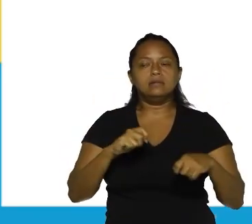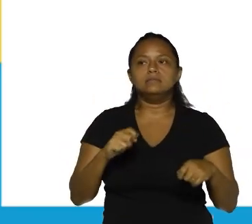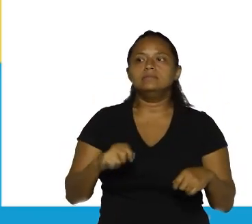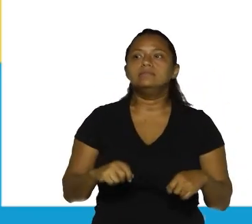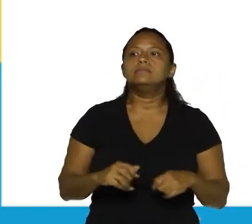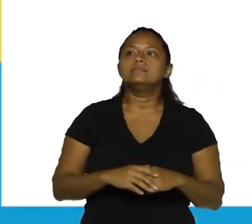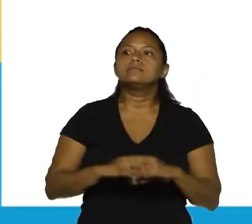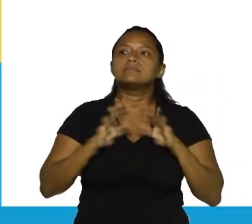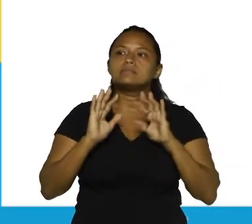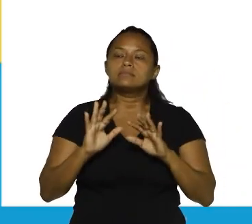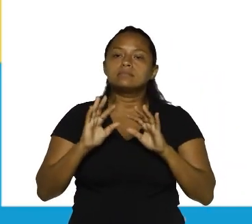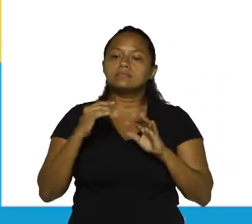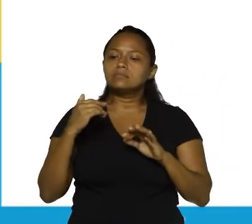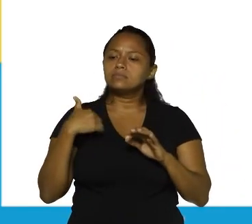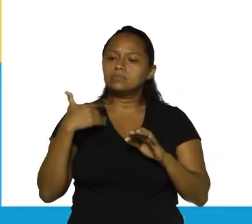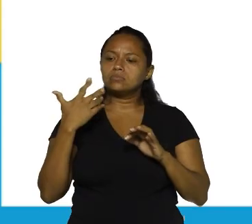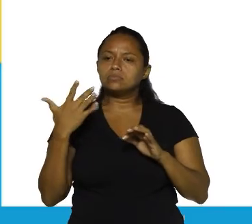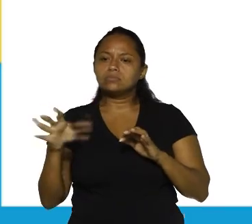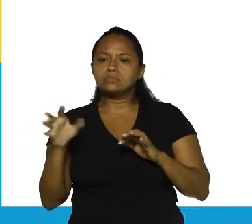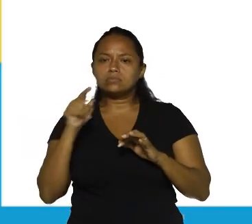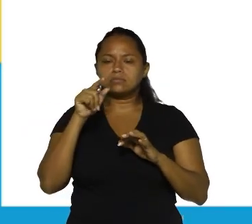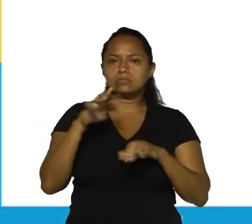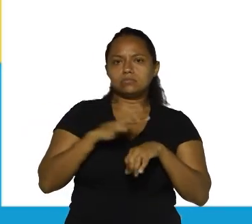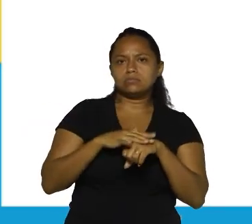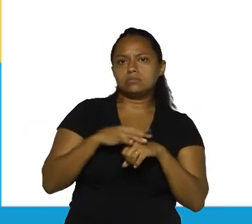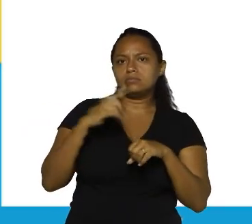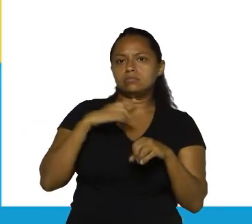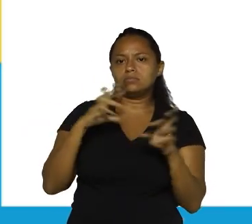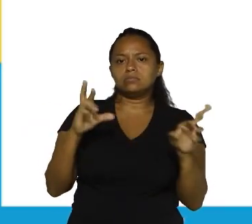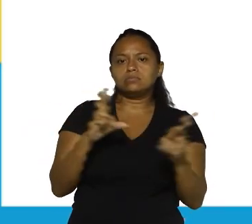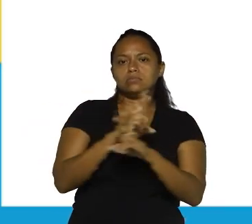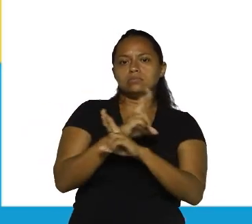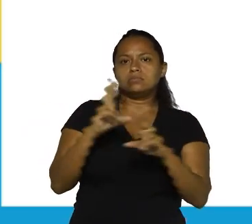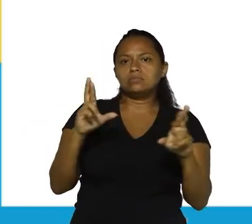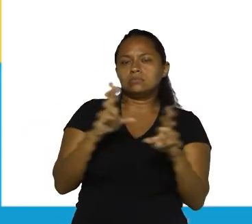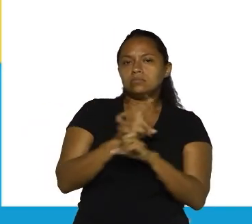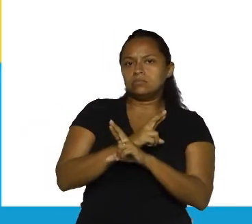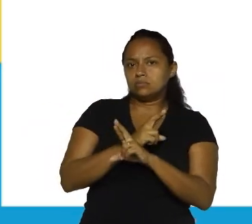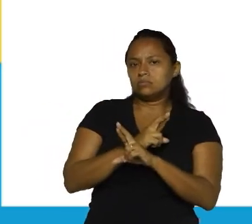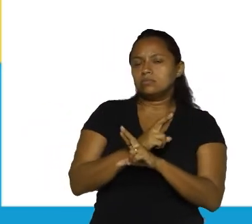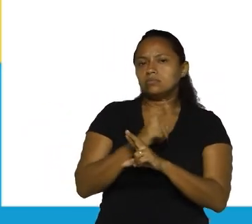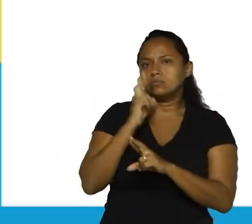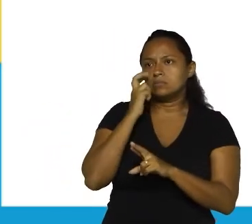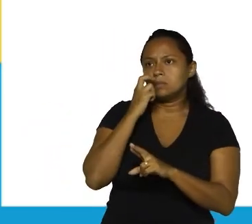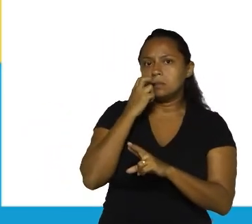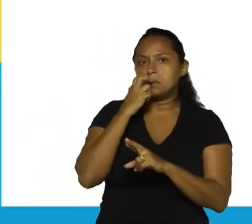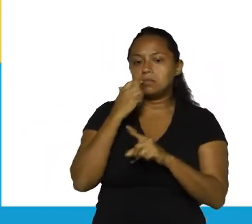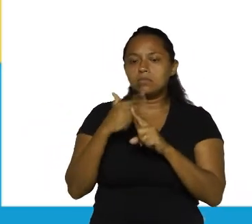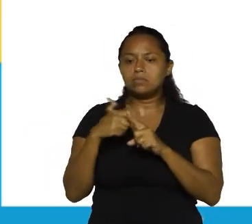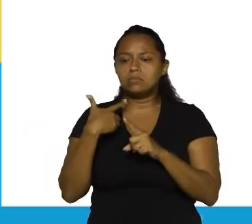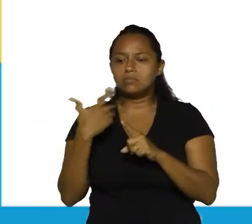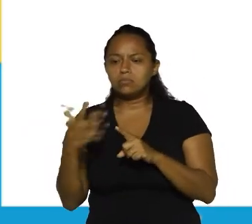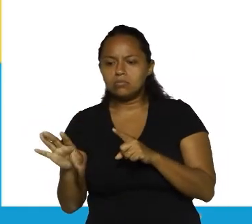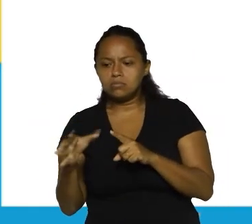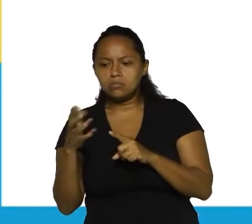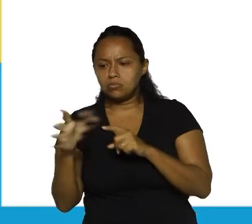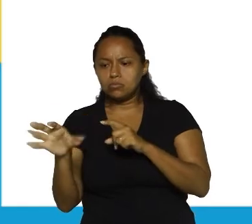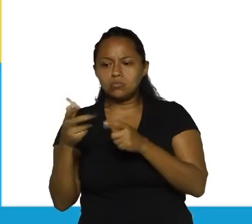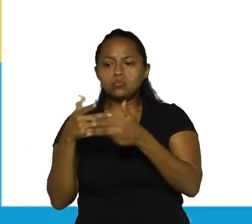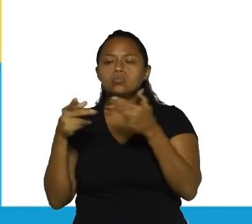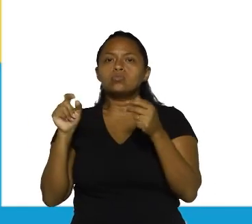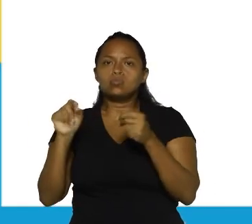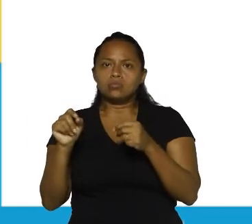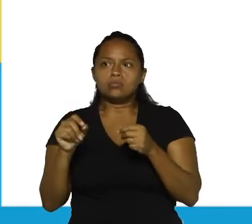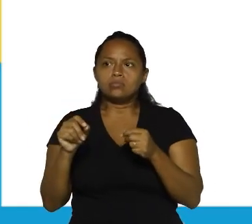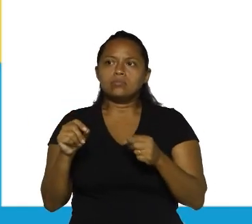que entre não quero e que você adoeça, existe uma relação de subordinação. Por quê? Quem não quer, não quer algo.